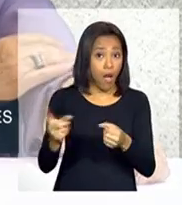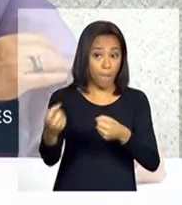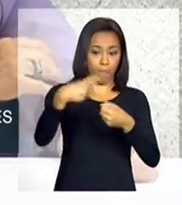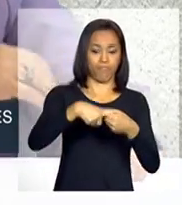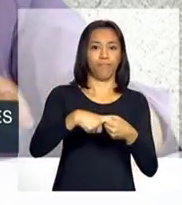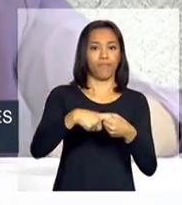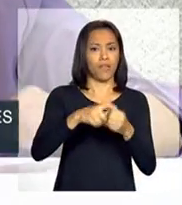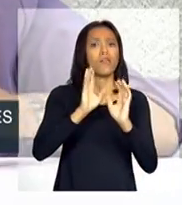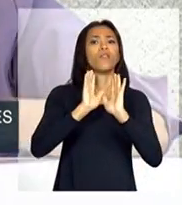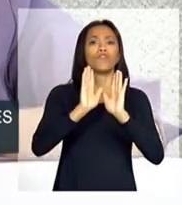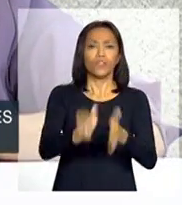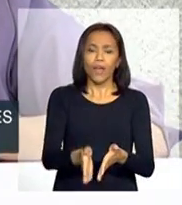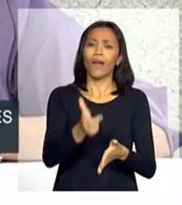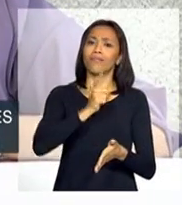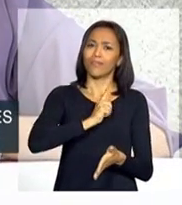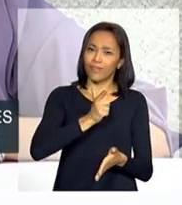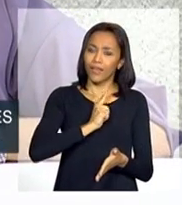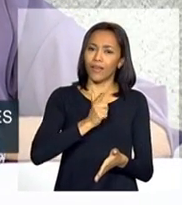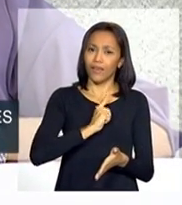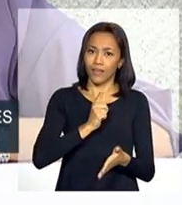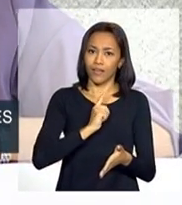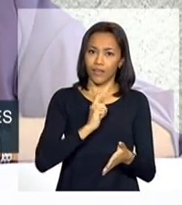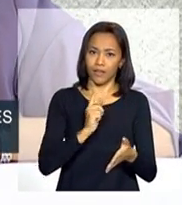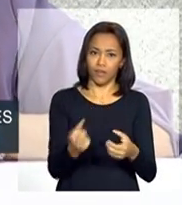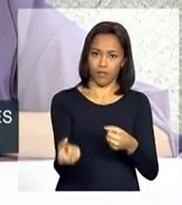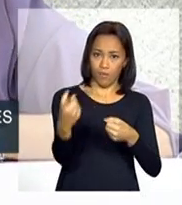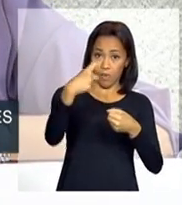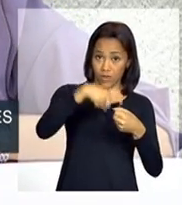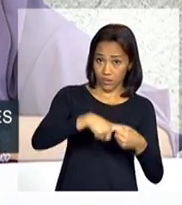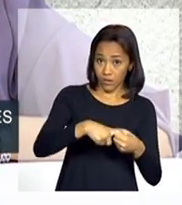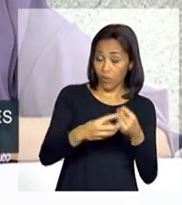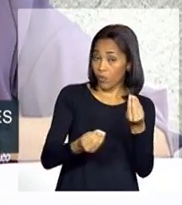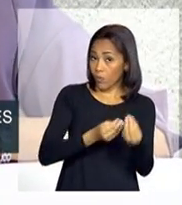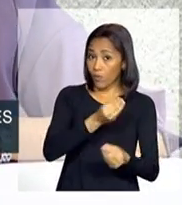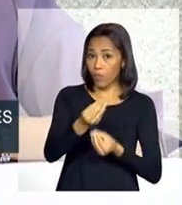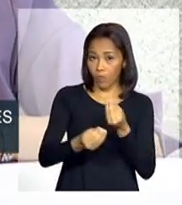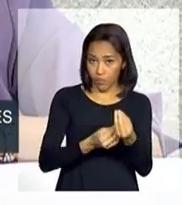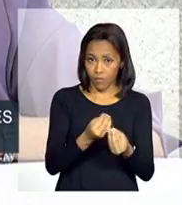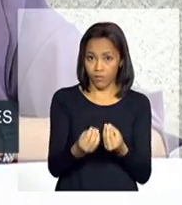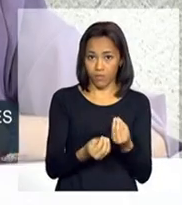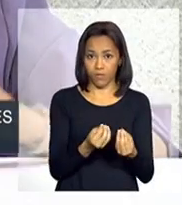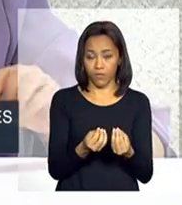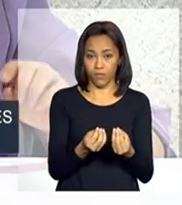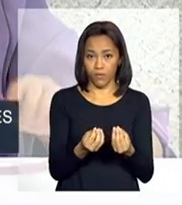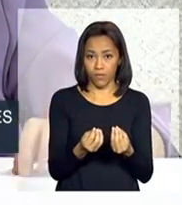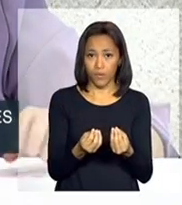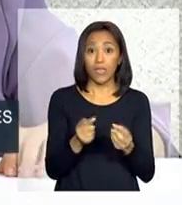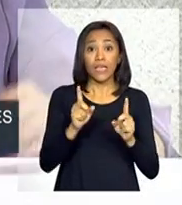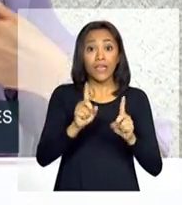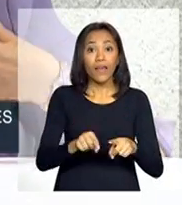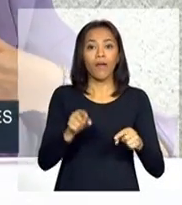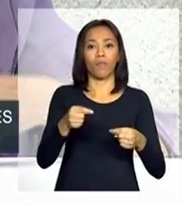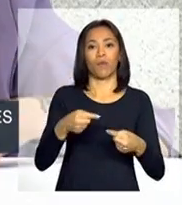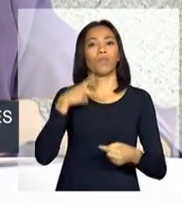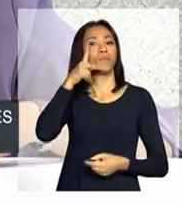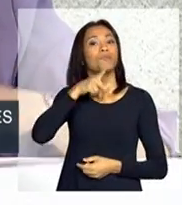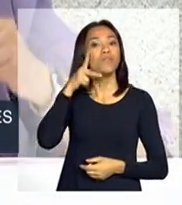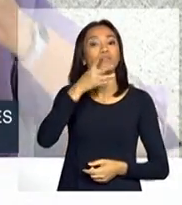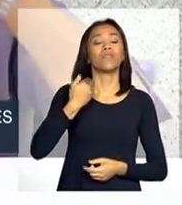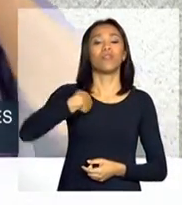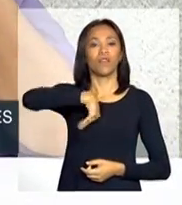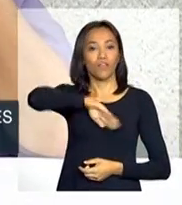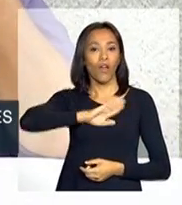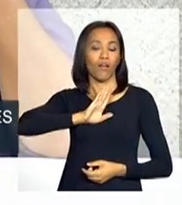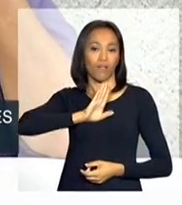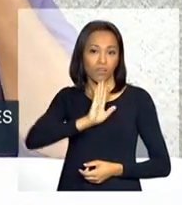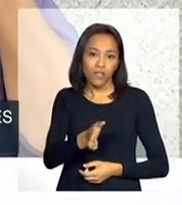existe uma adesão com governadores por meio de uma coisa, de uma questão, de uma política que nós desenvolvemos